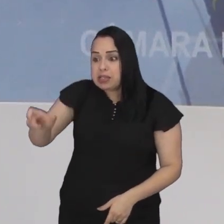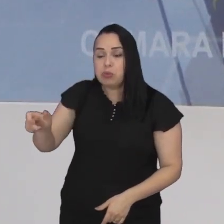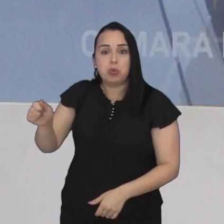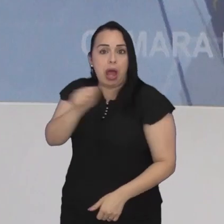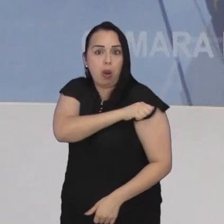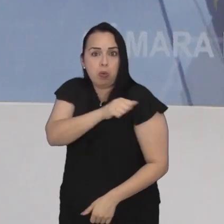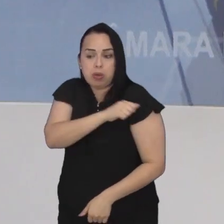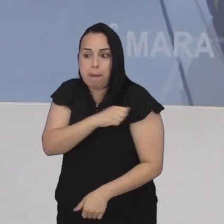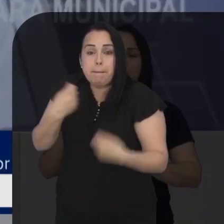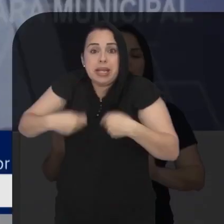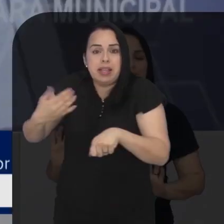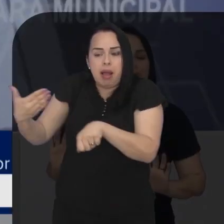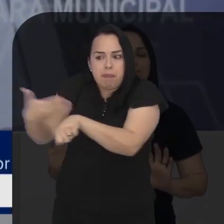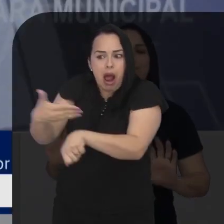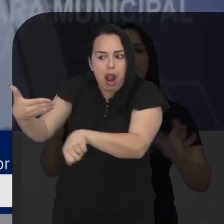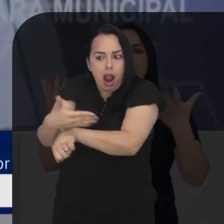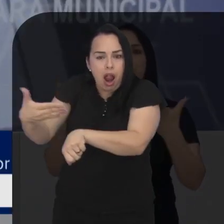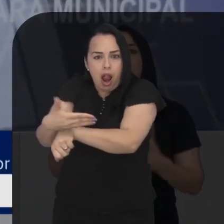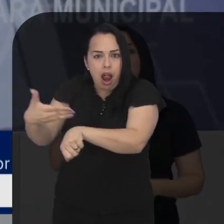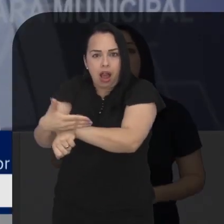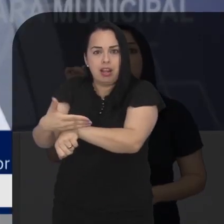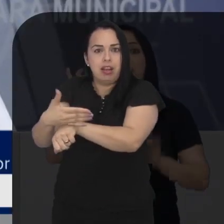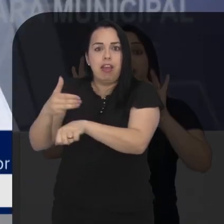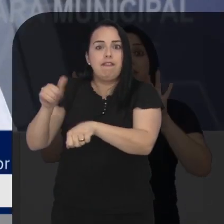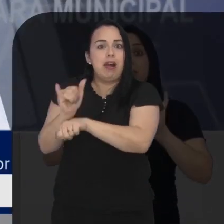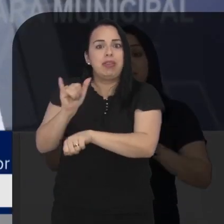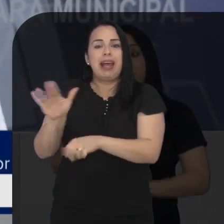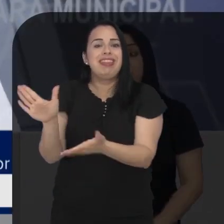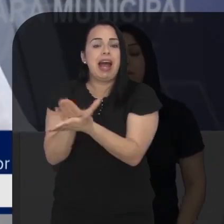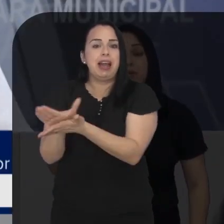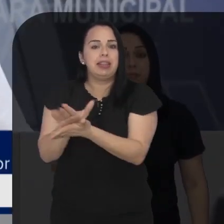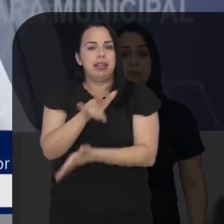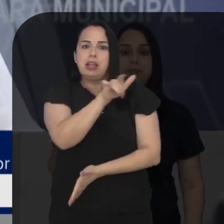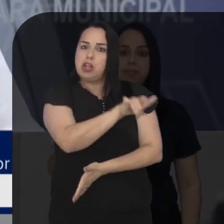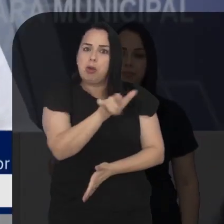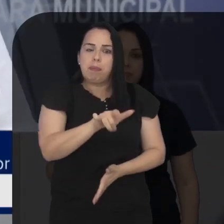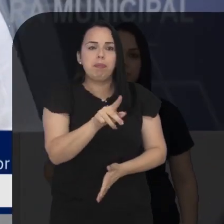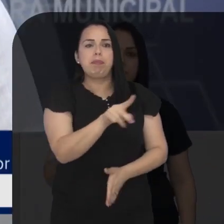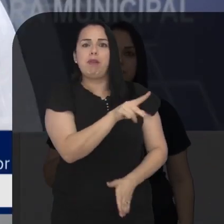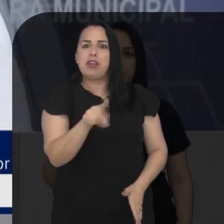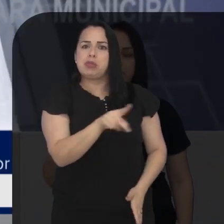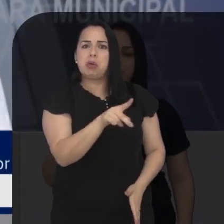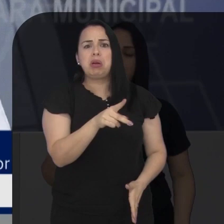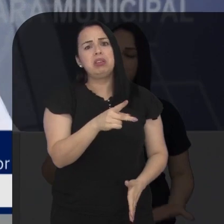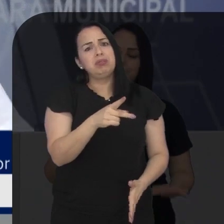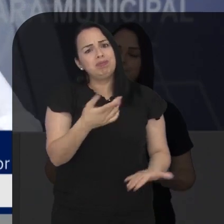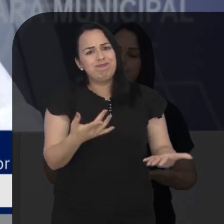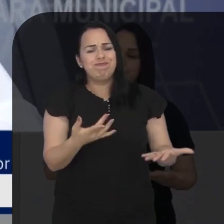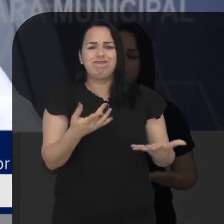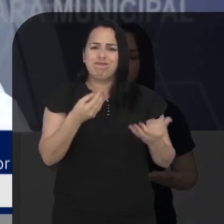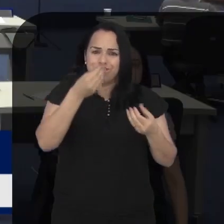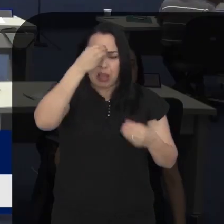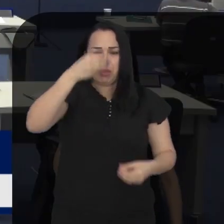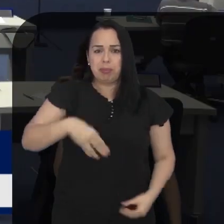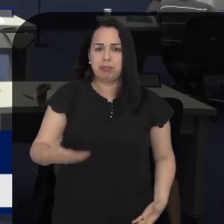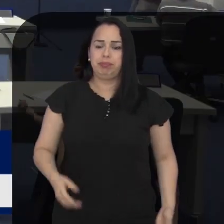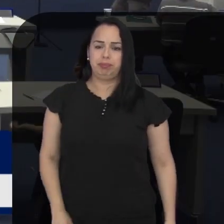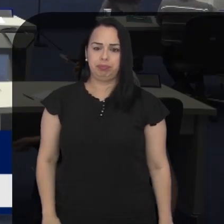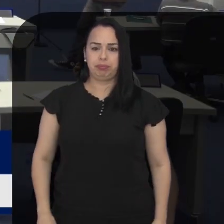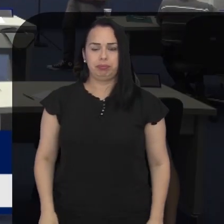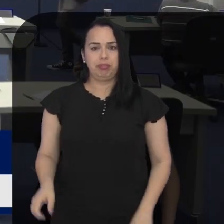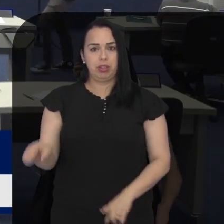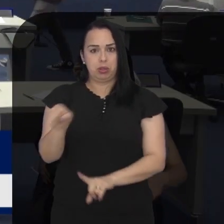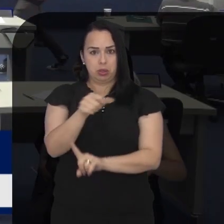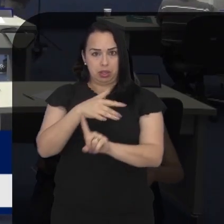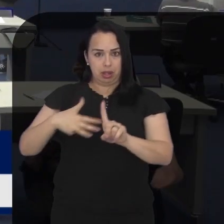assiduidade dos alunos e não o trabalho pedagógico de cada professor, o que poderia desmotivar os profissionais. E o meio